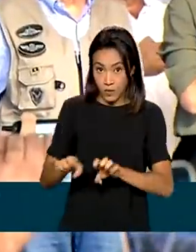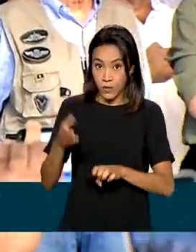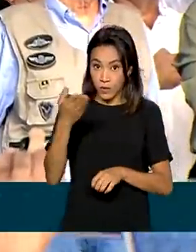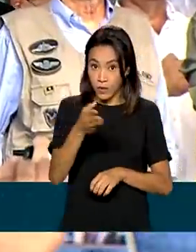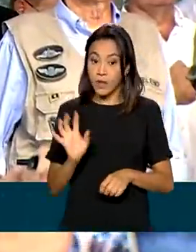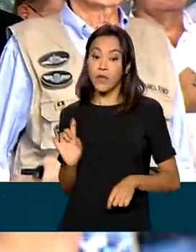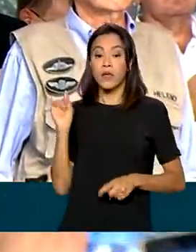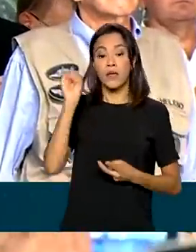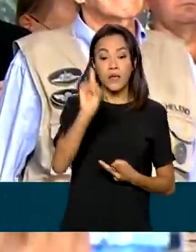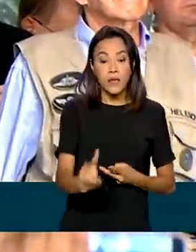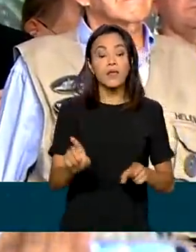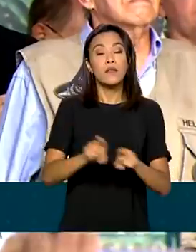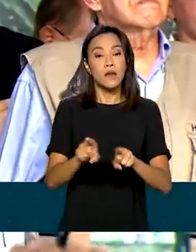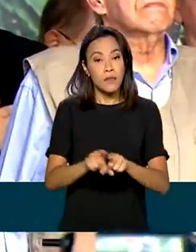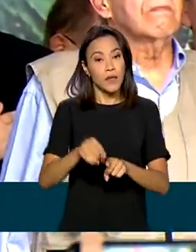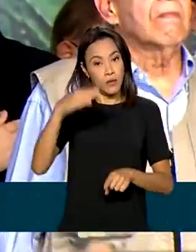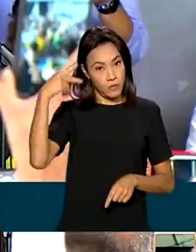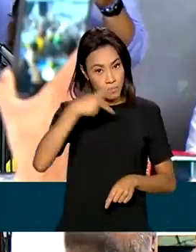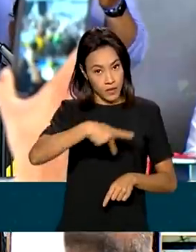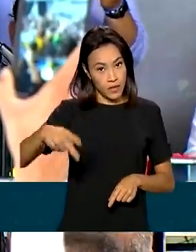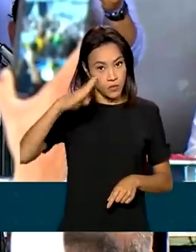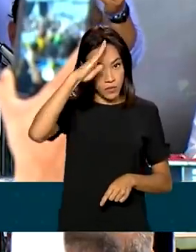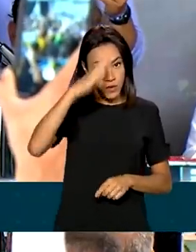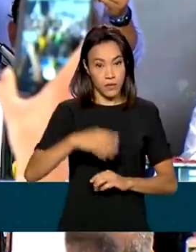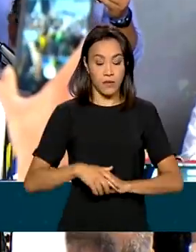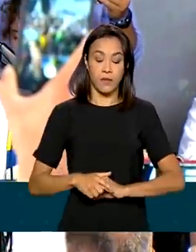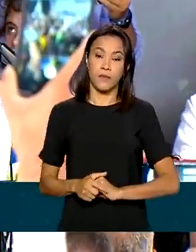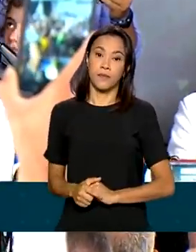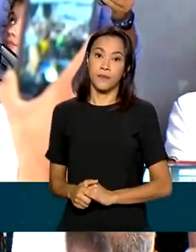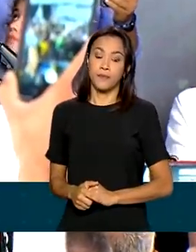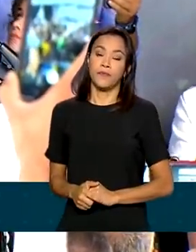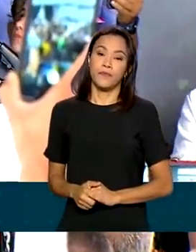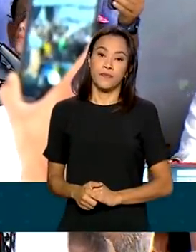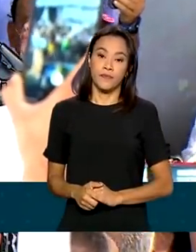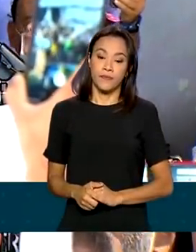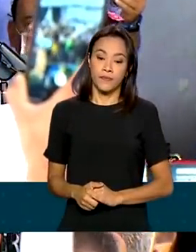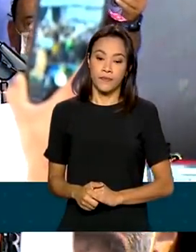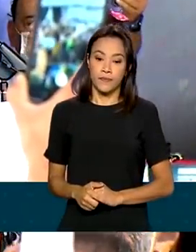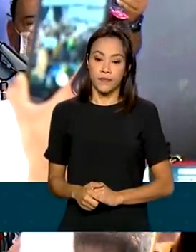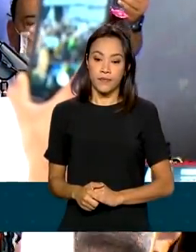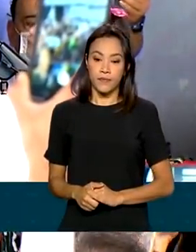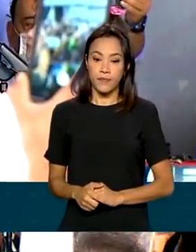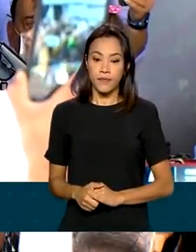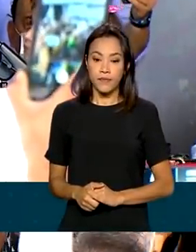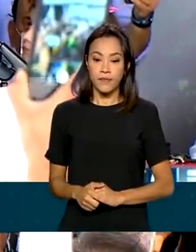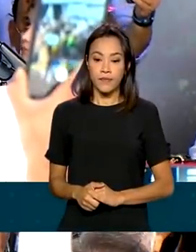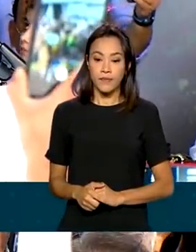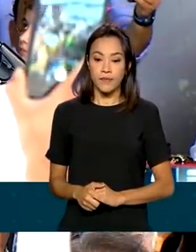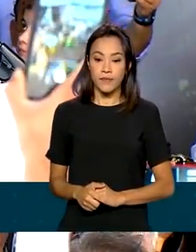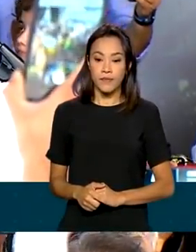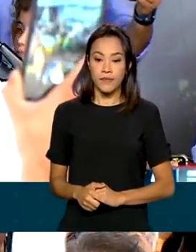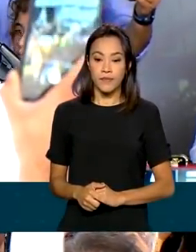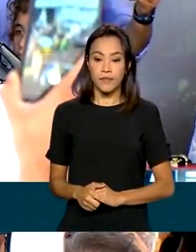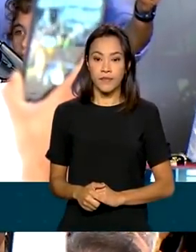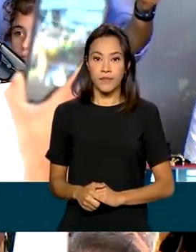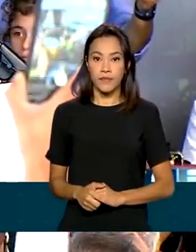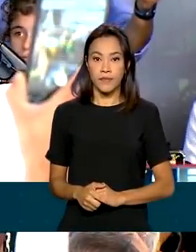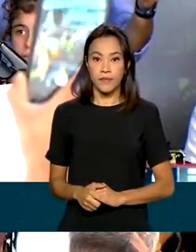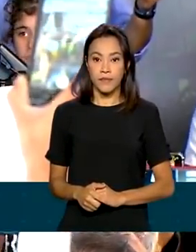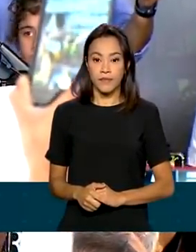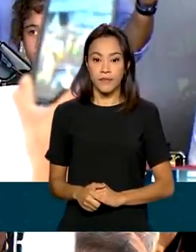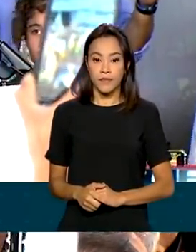Freitas, e do presidente Jair Bolsonaro. A redução do pedágio na Dutra, a isenção de pedágio para